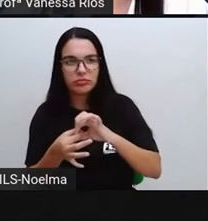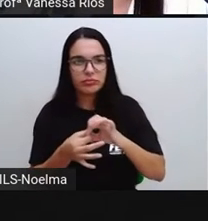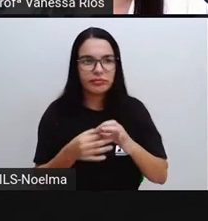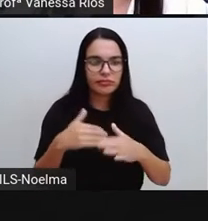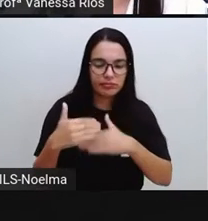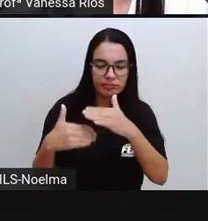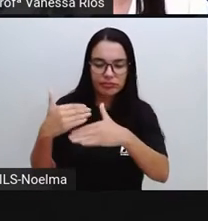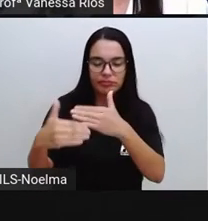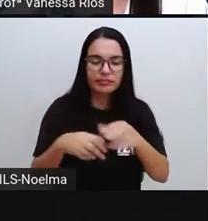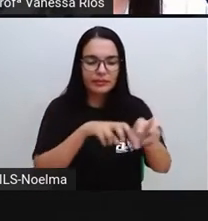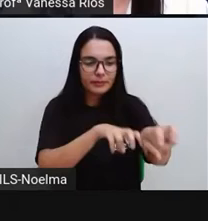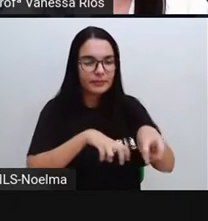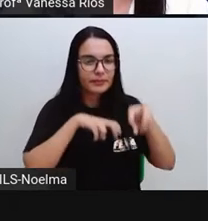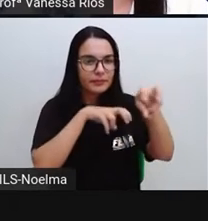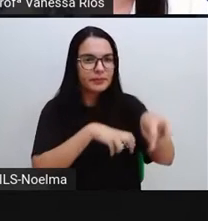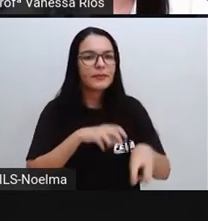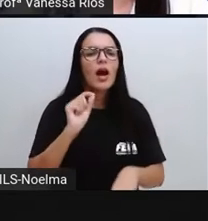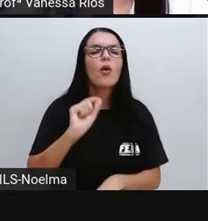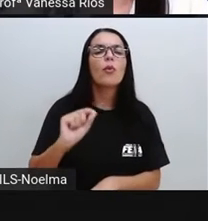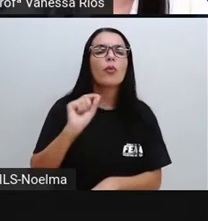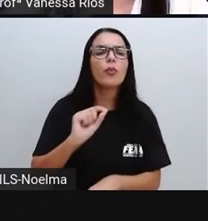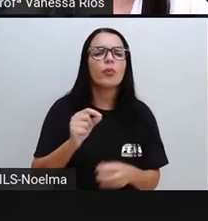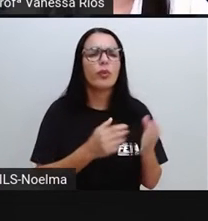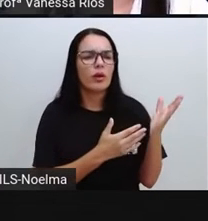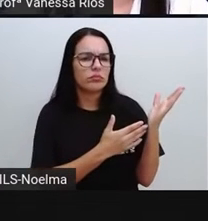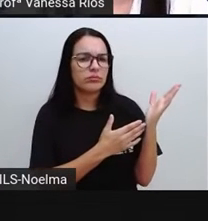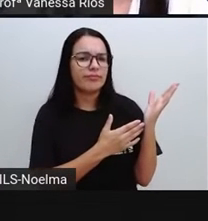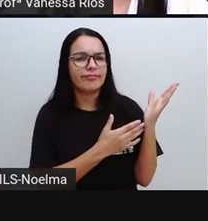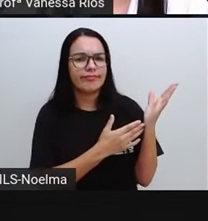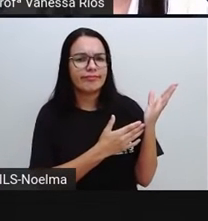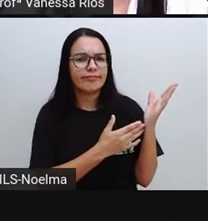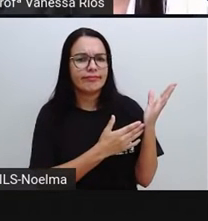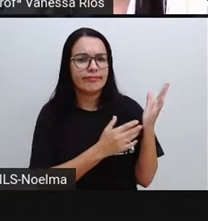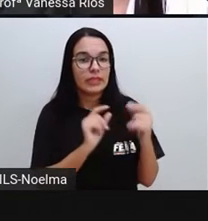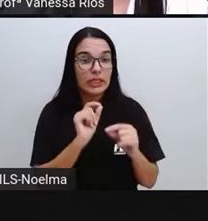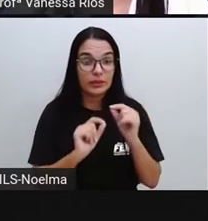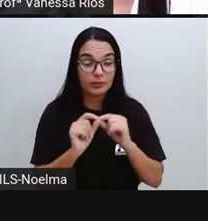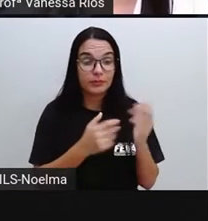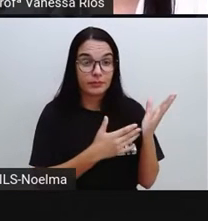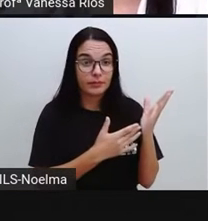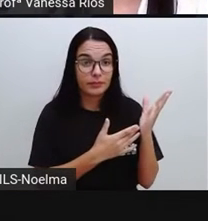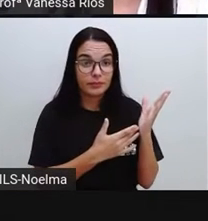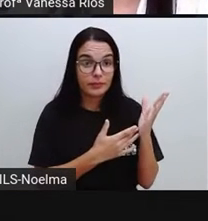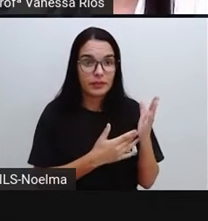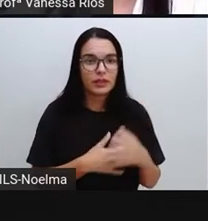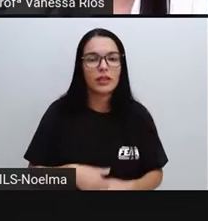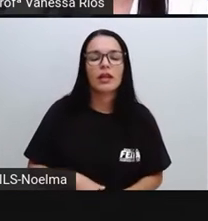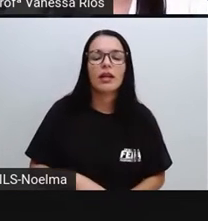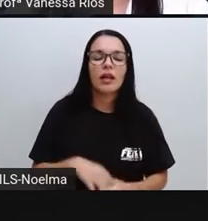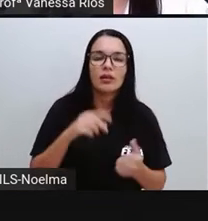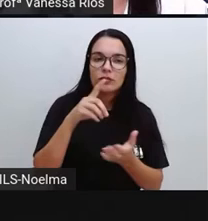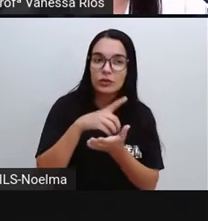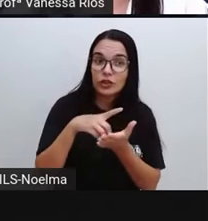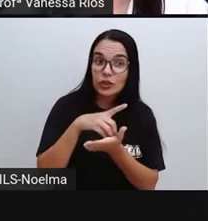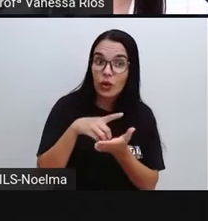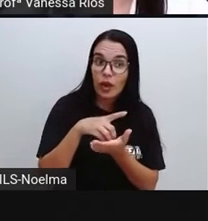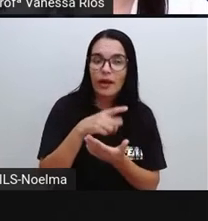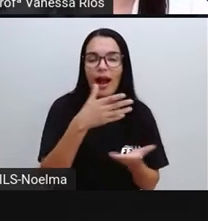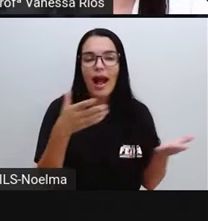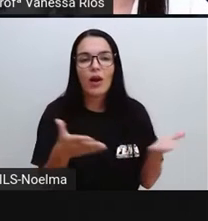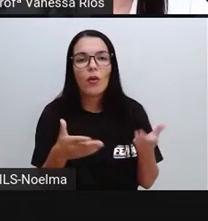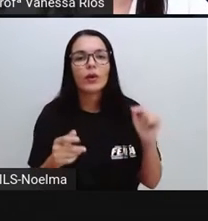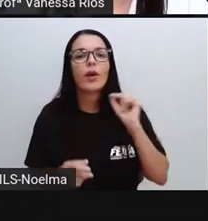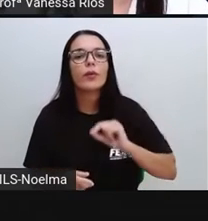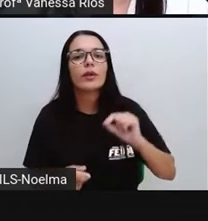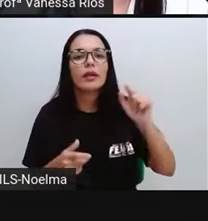da agricultura. Então o que é nomadismo? Estão ligados? Nós vimos ali a definição segundo o dicionário, mas agora a